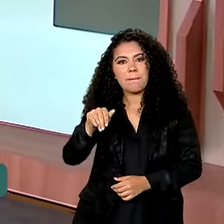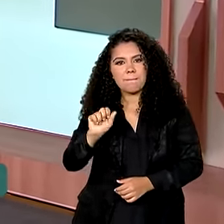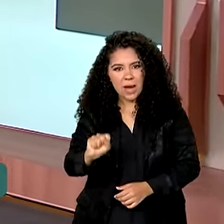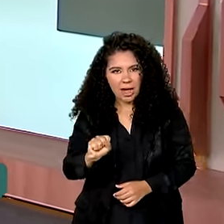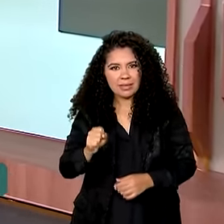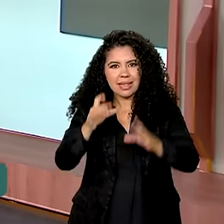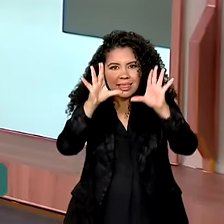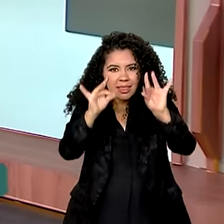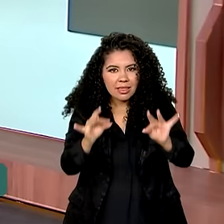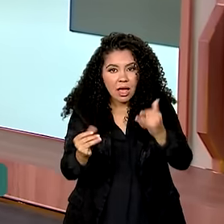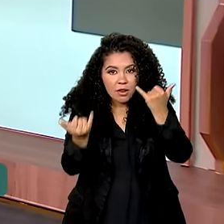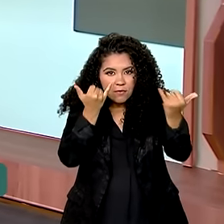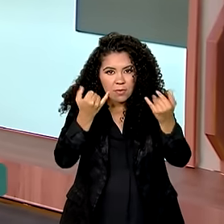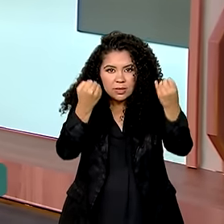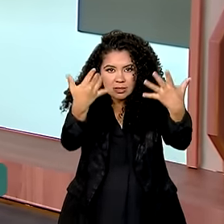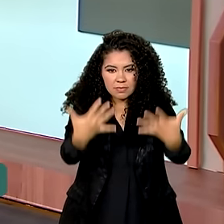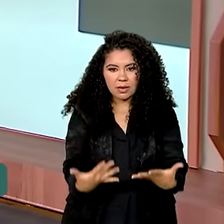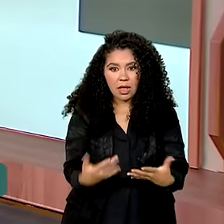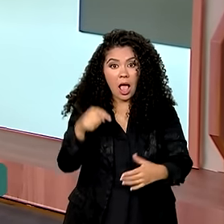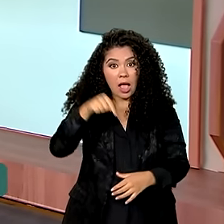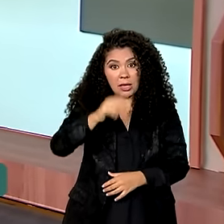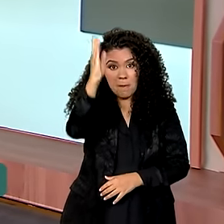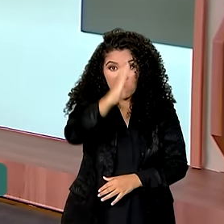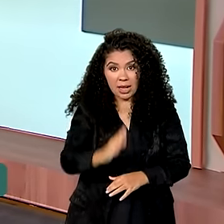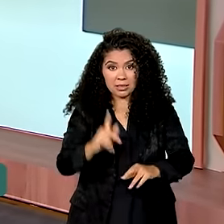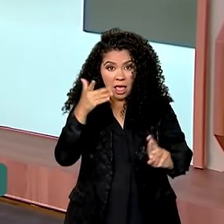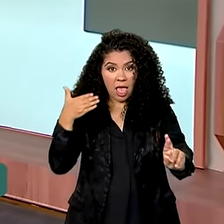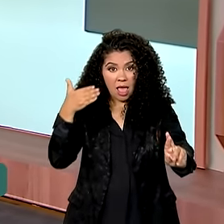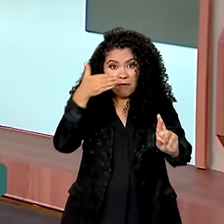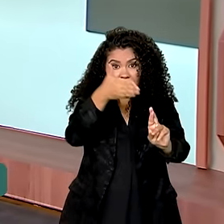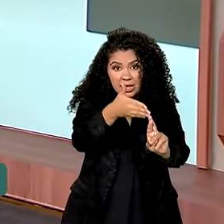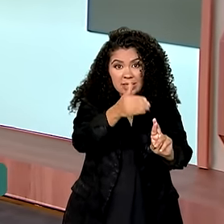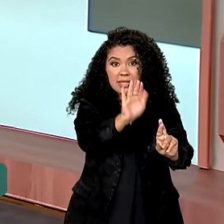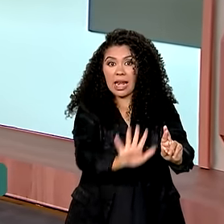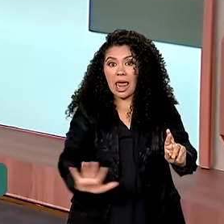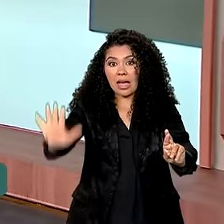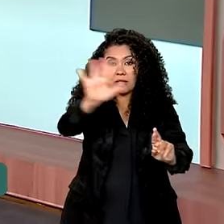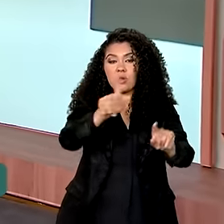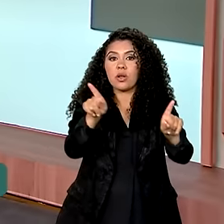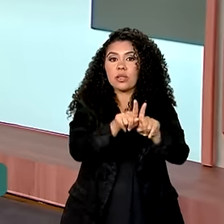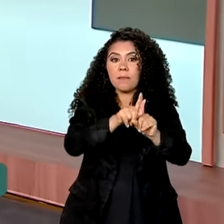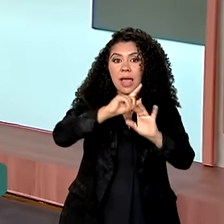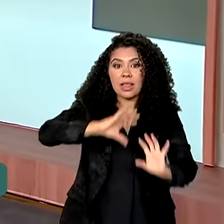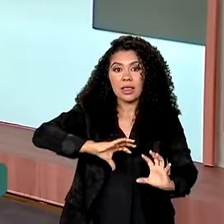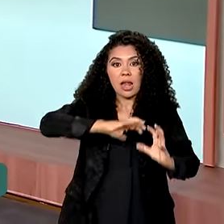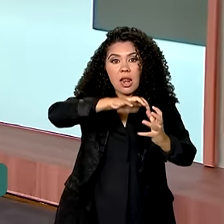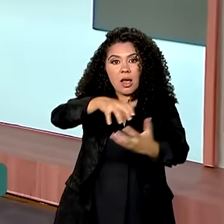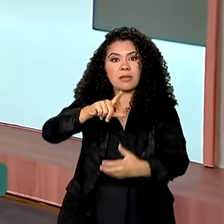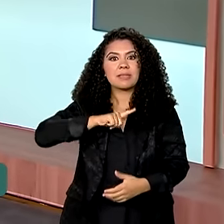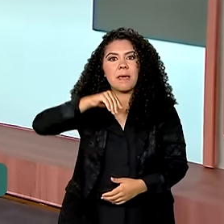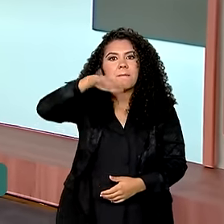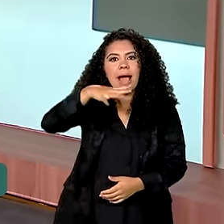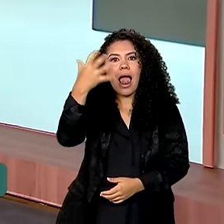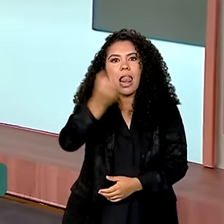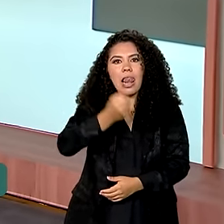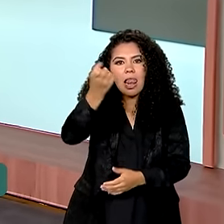dia para você. O Brasil aí é referência nacional e internacional com o maior banco de leite humanos do mundo, é isso?